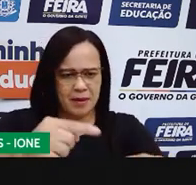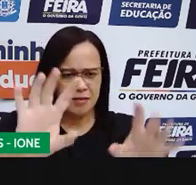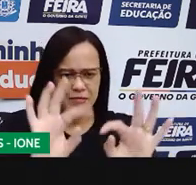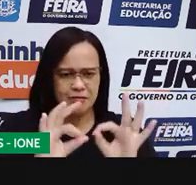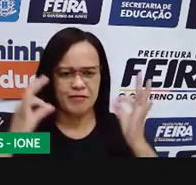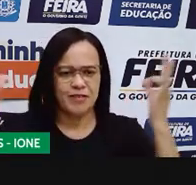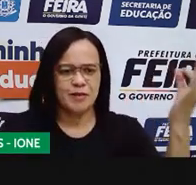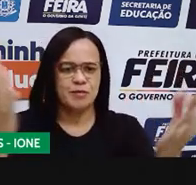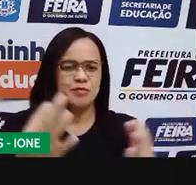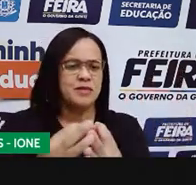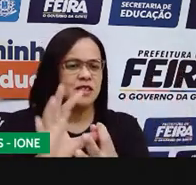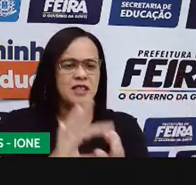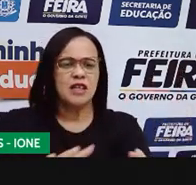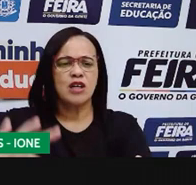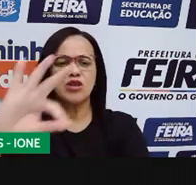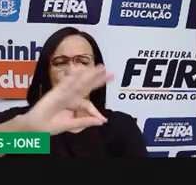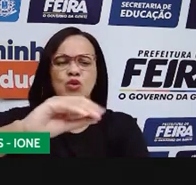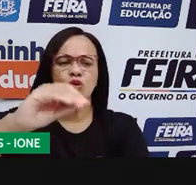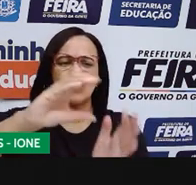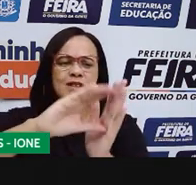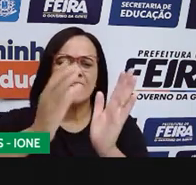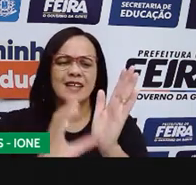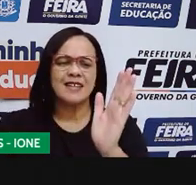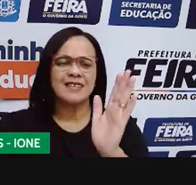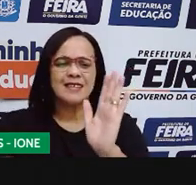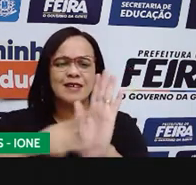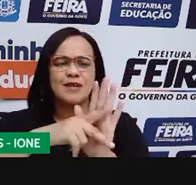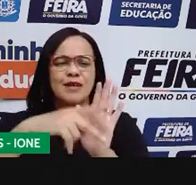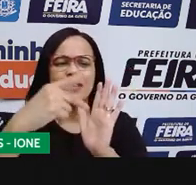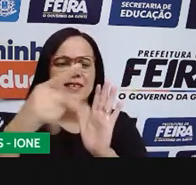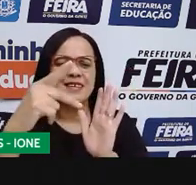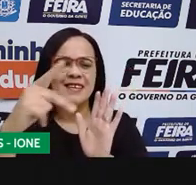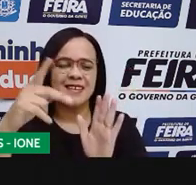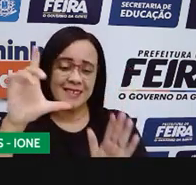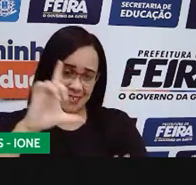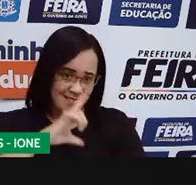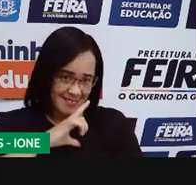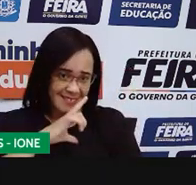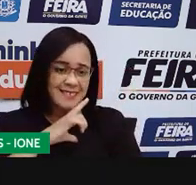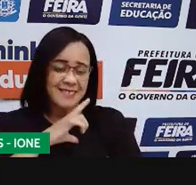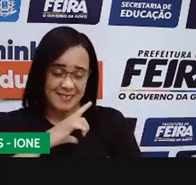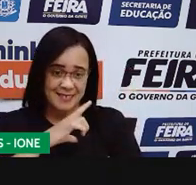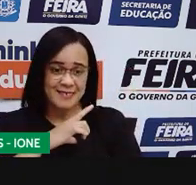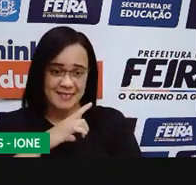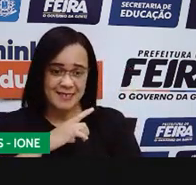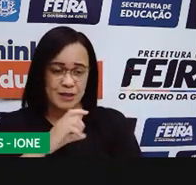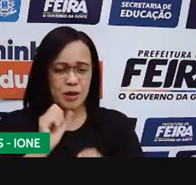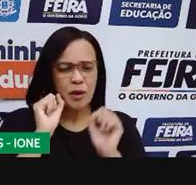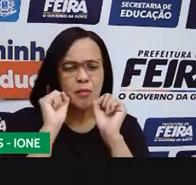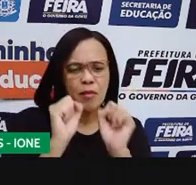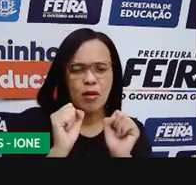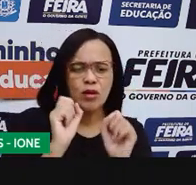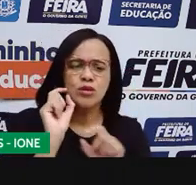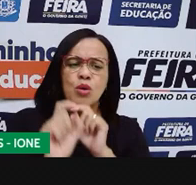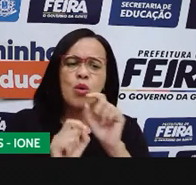parecidas. A gente pode compor, desenhar uma árvore genealógica,